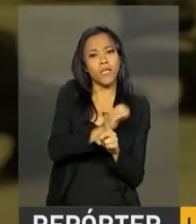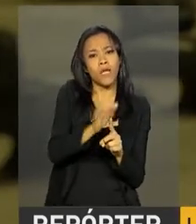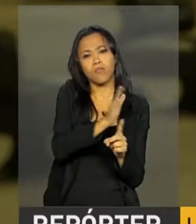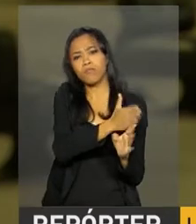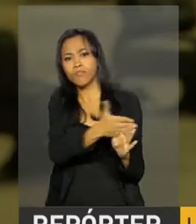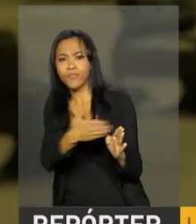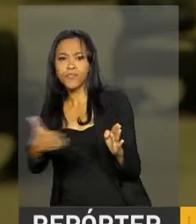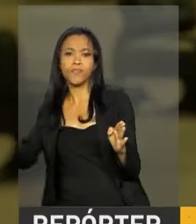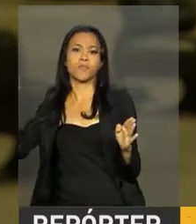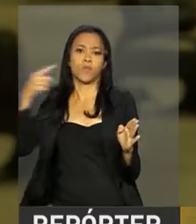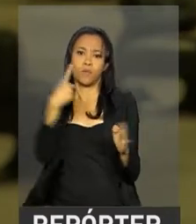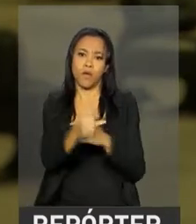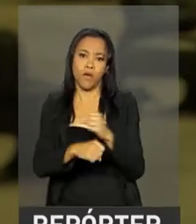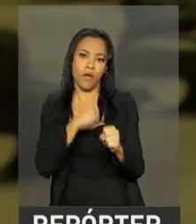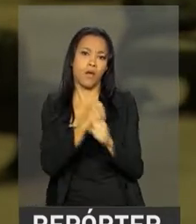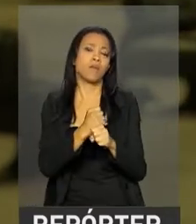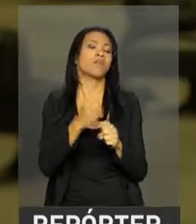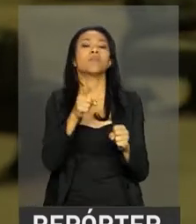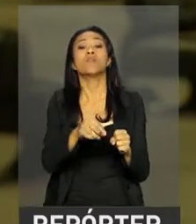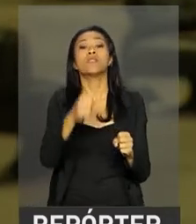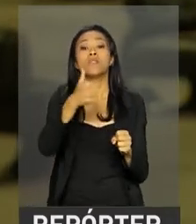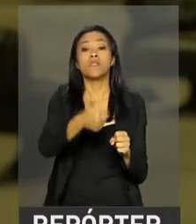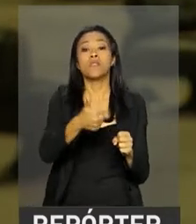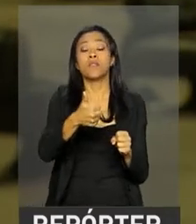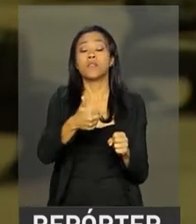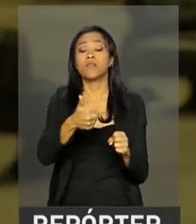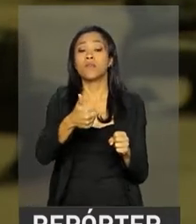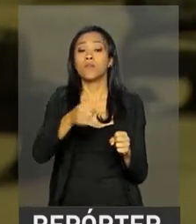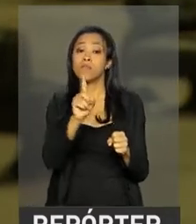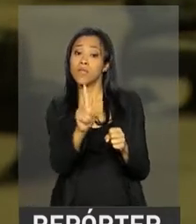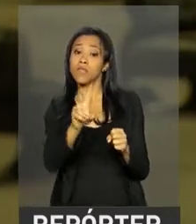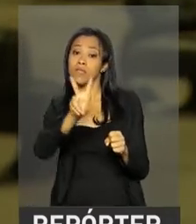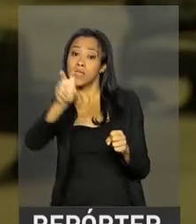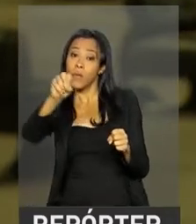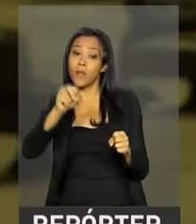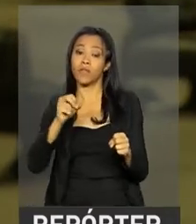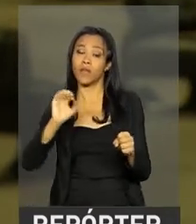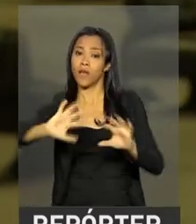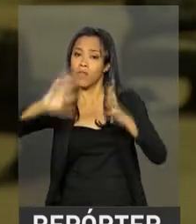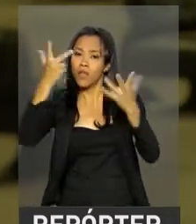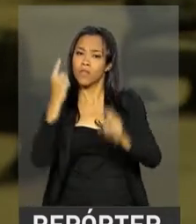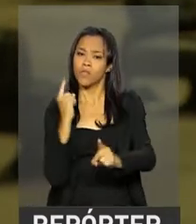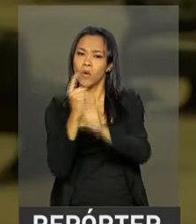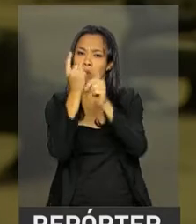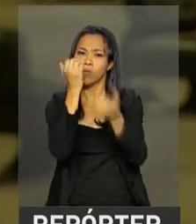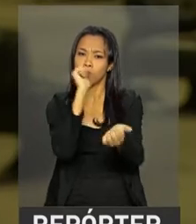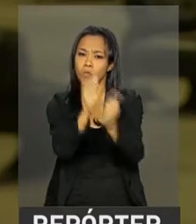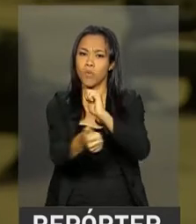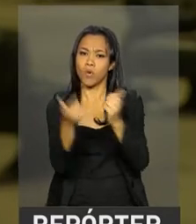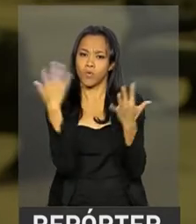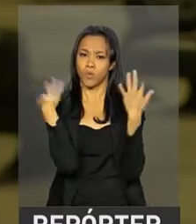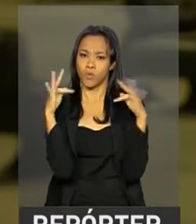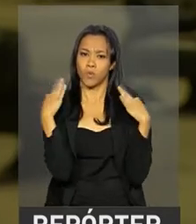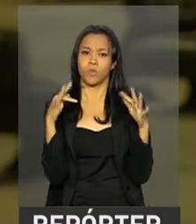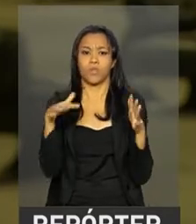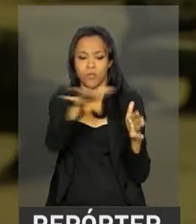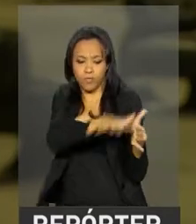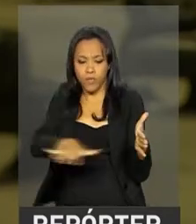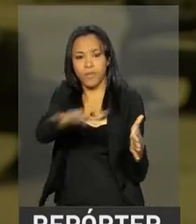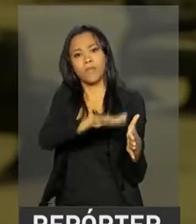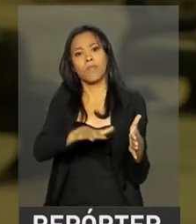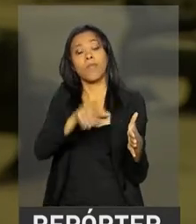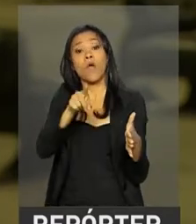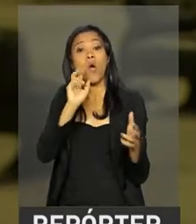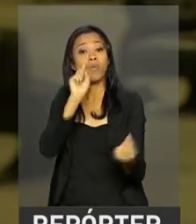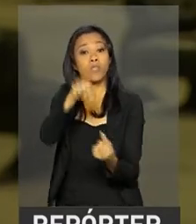Janeiro, com cerca de 120 a 150 eventos nas áreas de turismo, cultura e esporte. A ideia é que a cidade